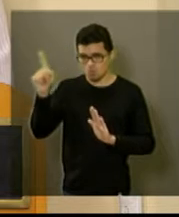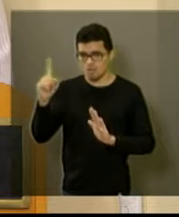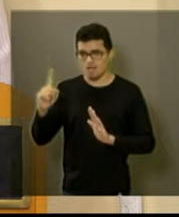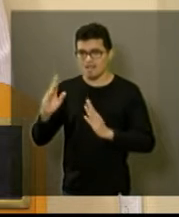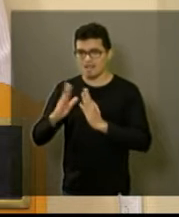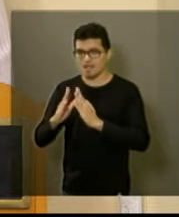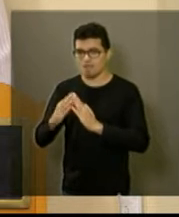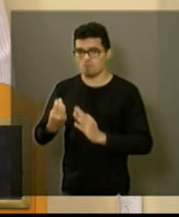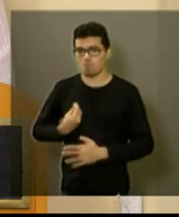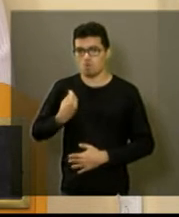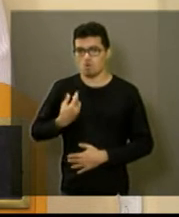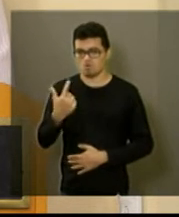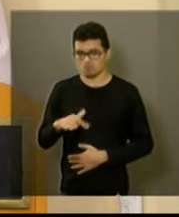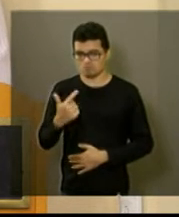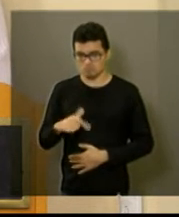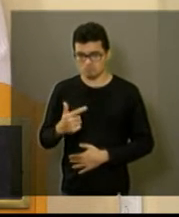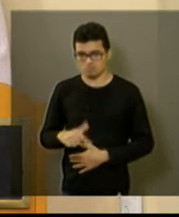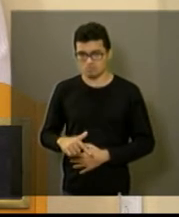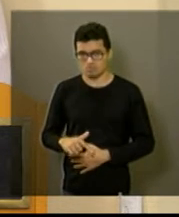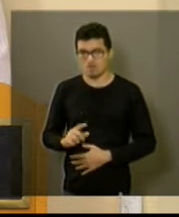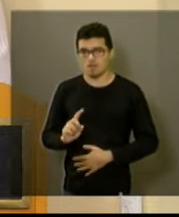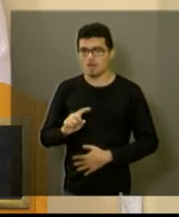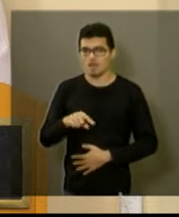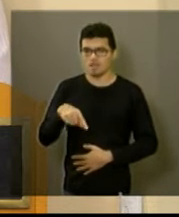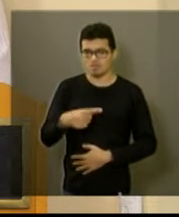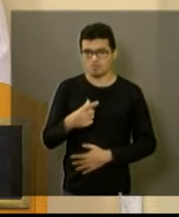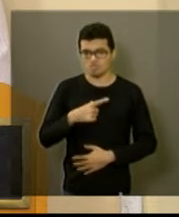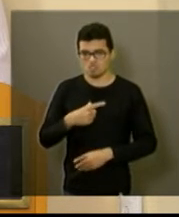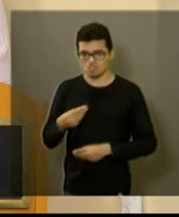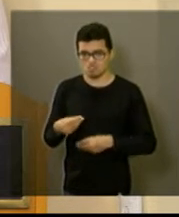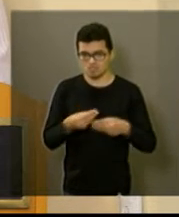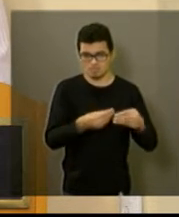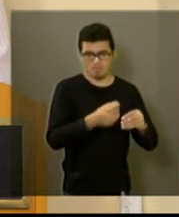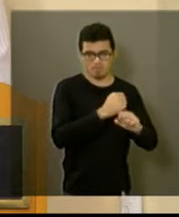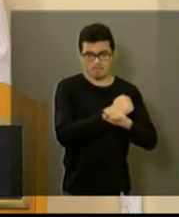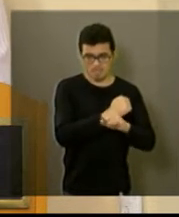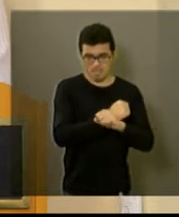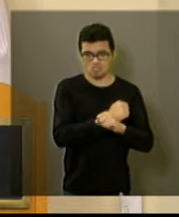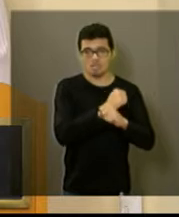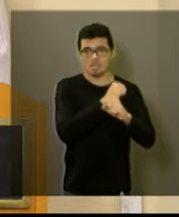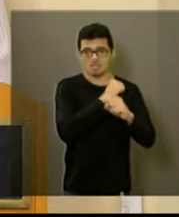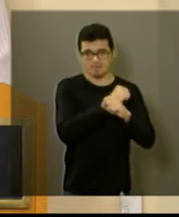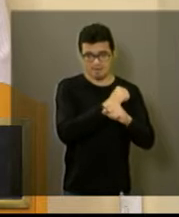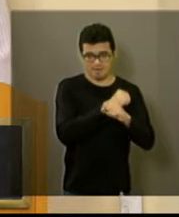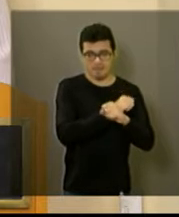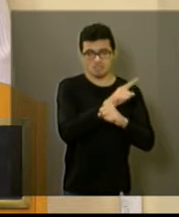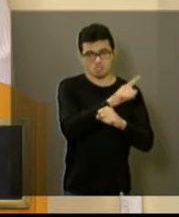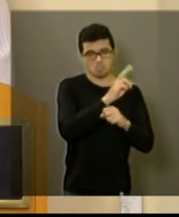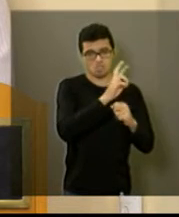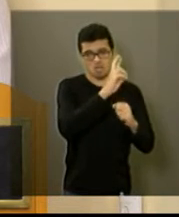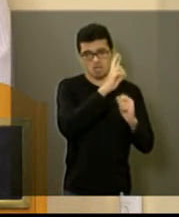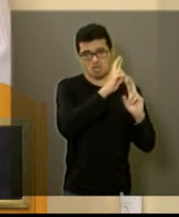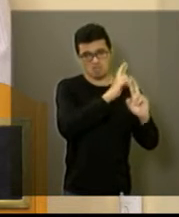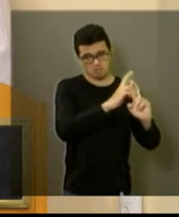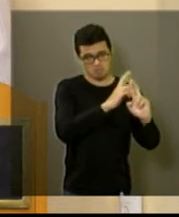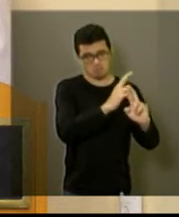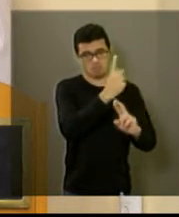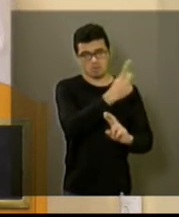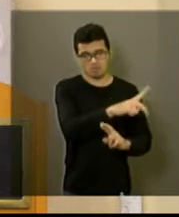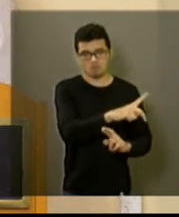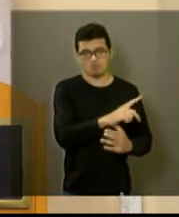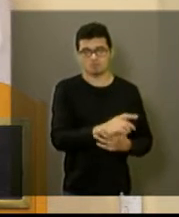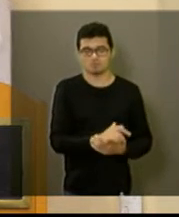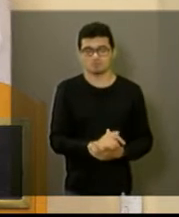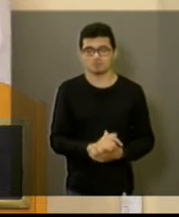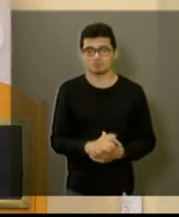casa. Aí, a gente encaminha para a Caixa e aí fica na mão da Caixa. Então, gente dá esse auxílio para a Caixa Econômica.